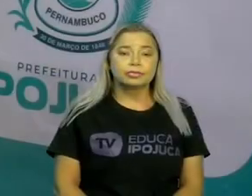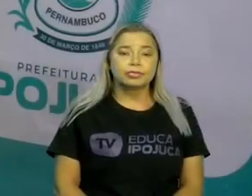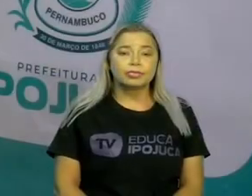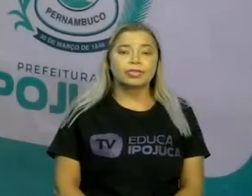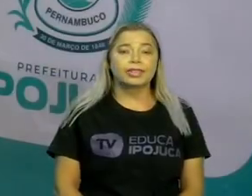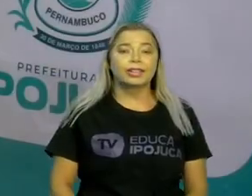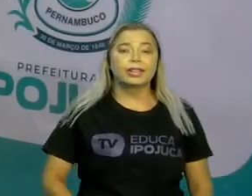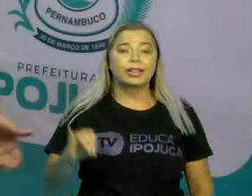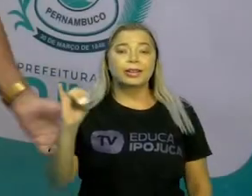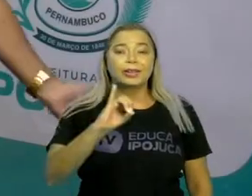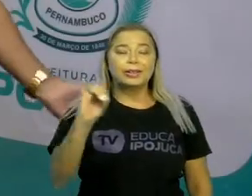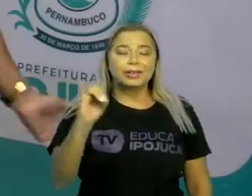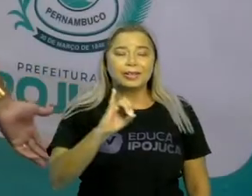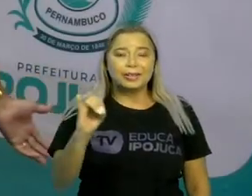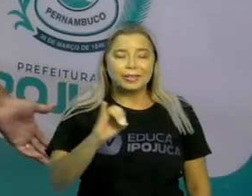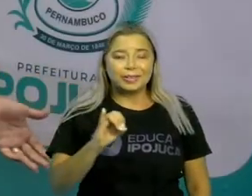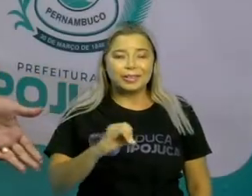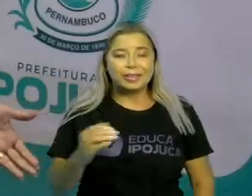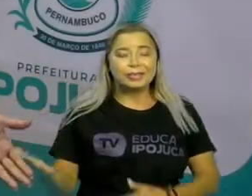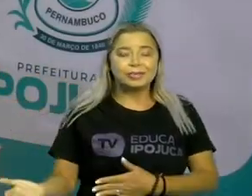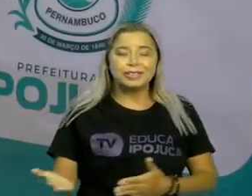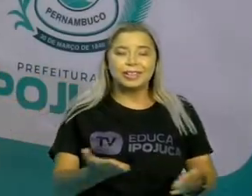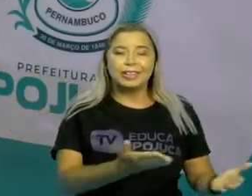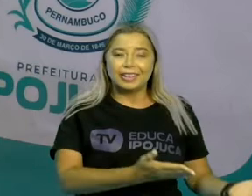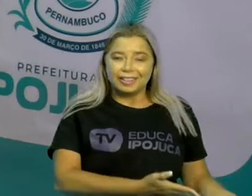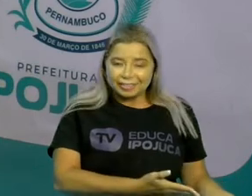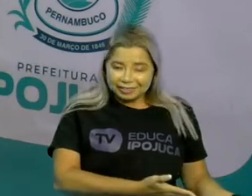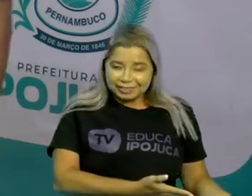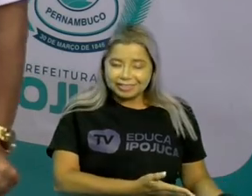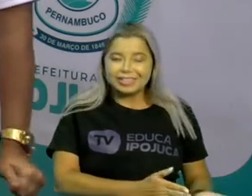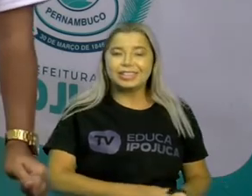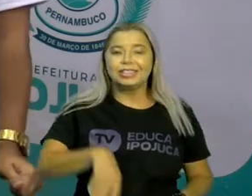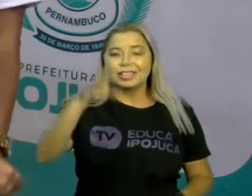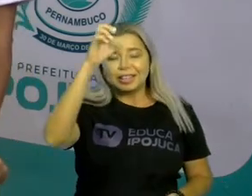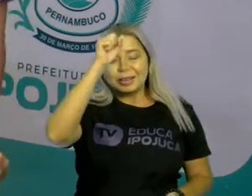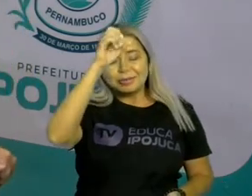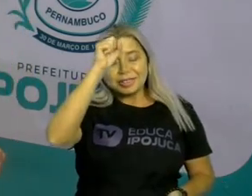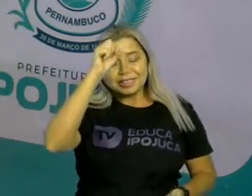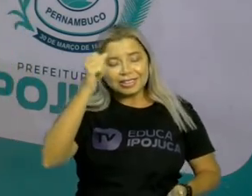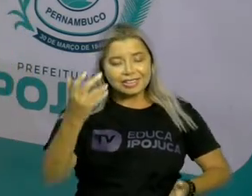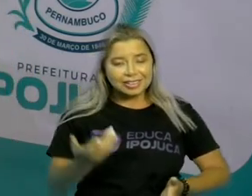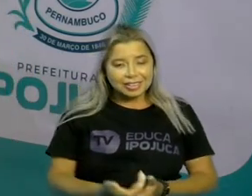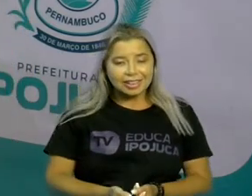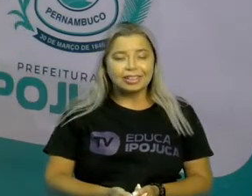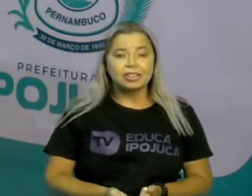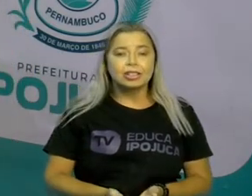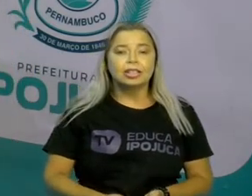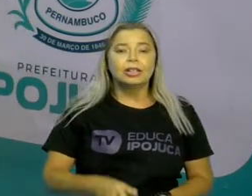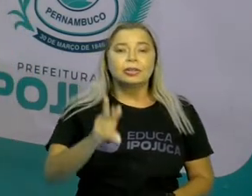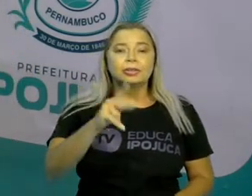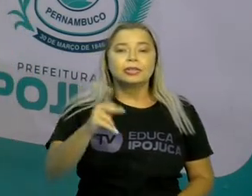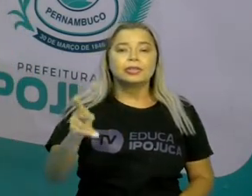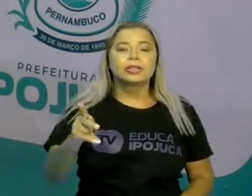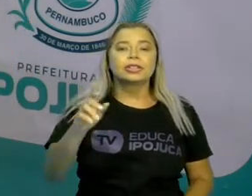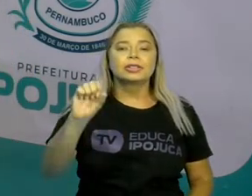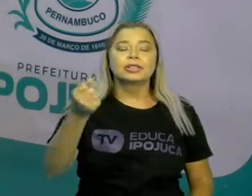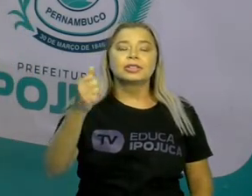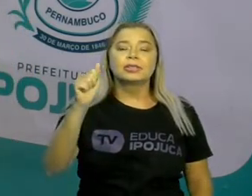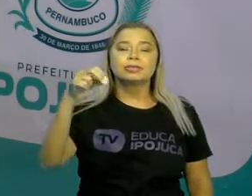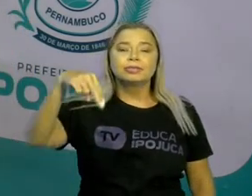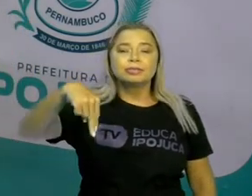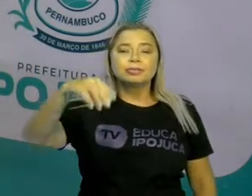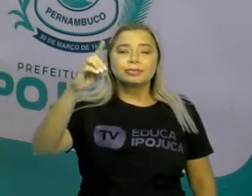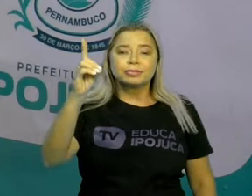Olá, sejam bem-vindos a mais uma incrível oportunidade de aprendizagem. Eu sou a professora Sandra Lopes e hoje